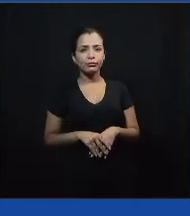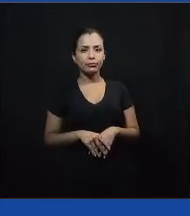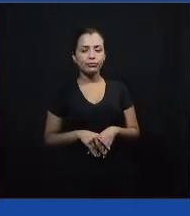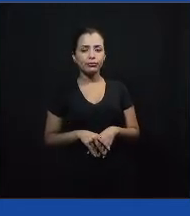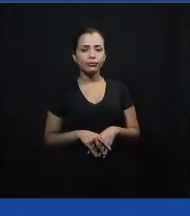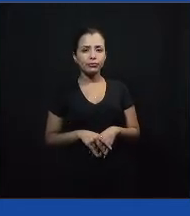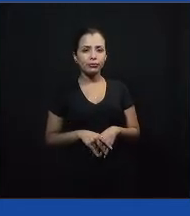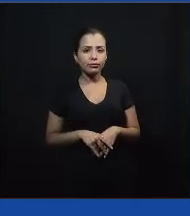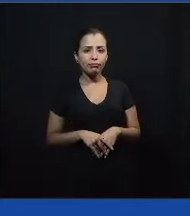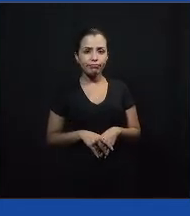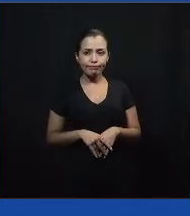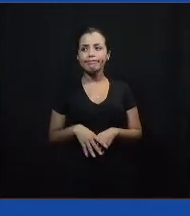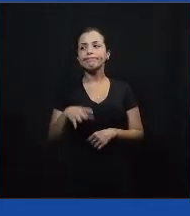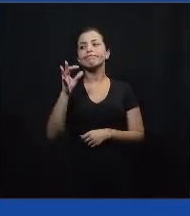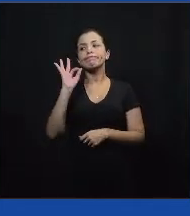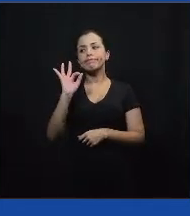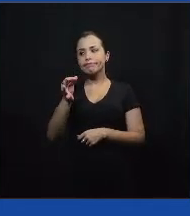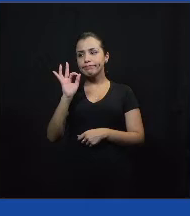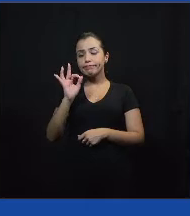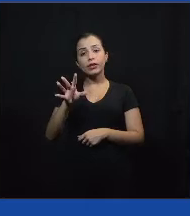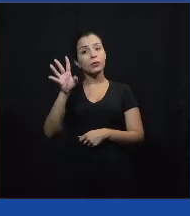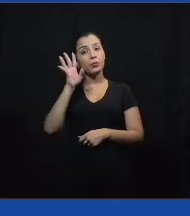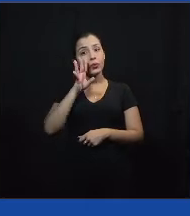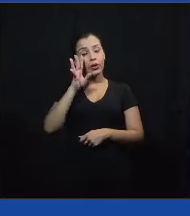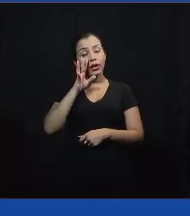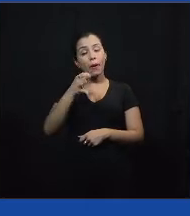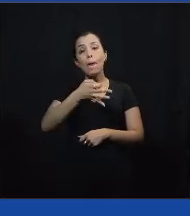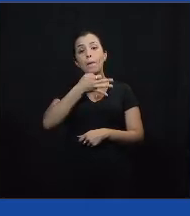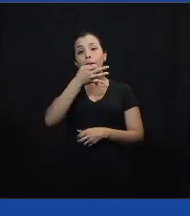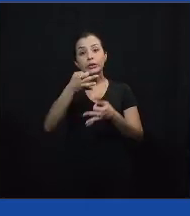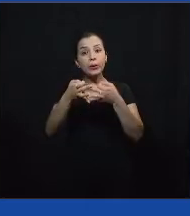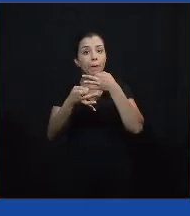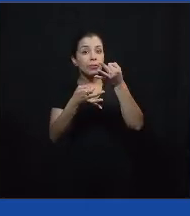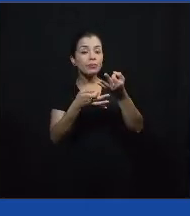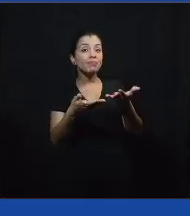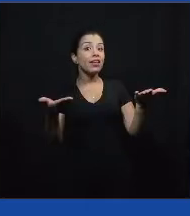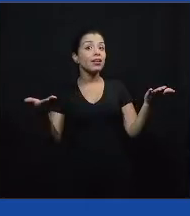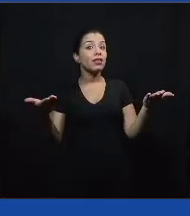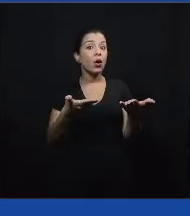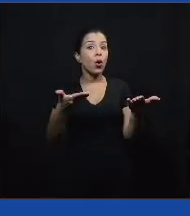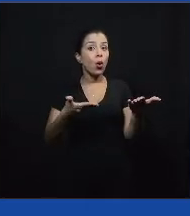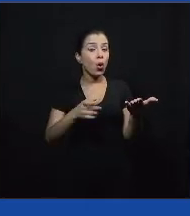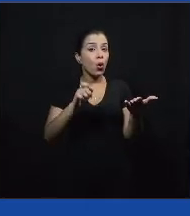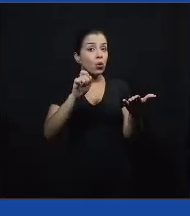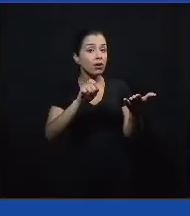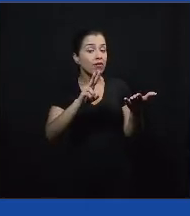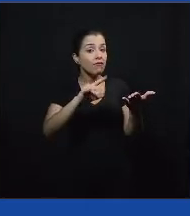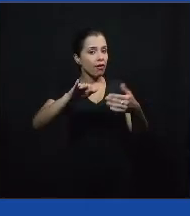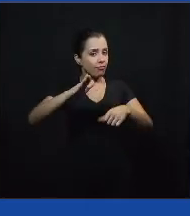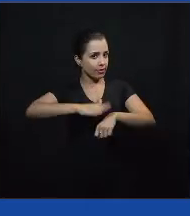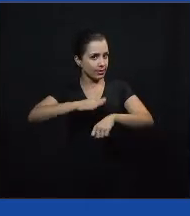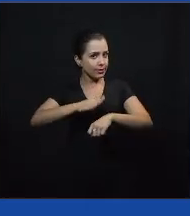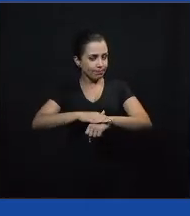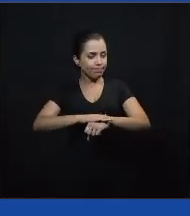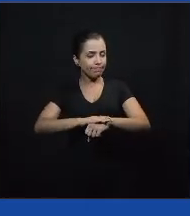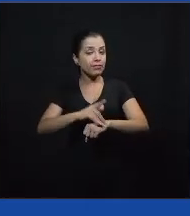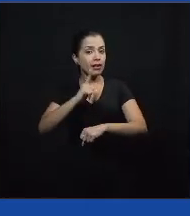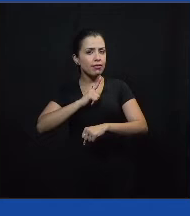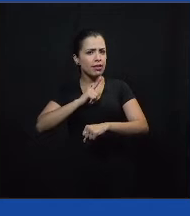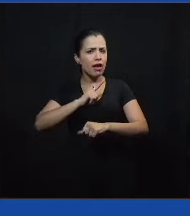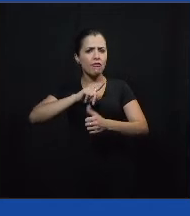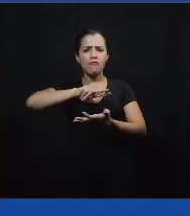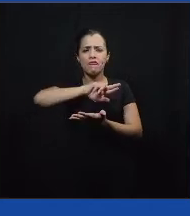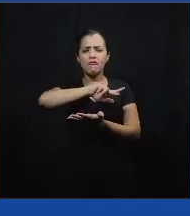Com certeza, Carol. Legal demais os pontos trazidos aí. E aí agora, então, pessoal, o que a gente vai fazer? A gente trouxe aí vários